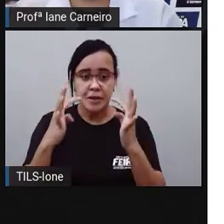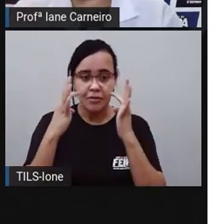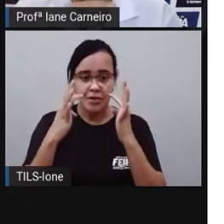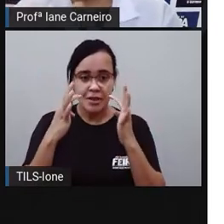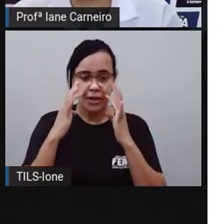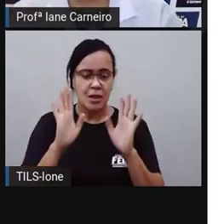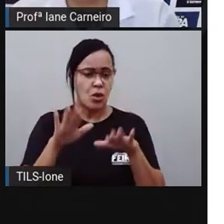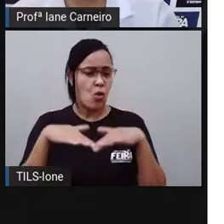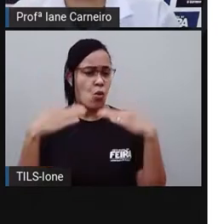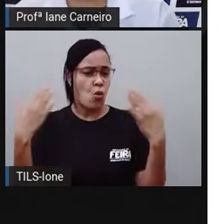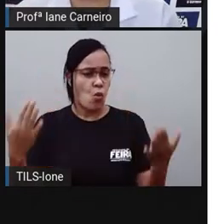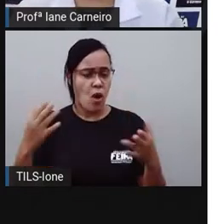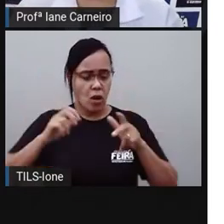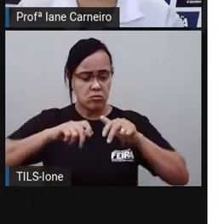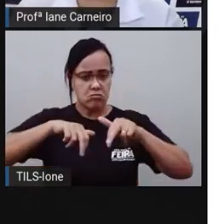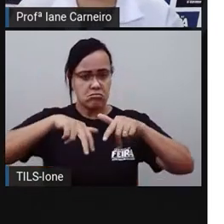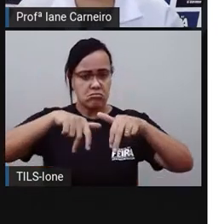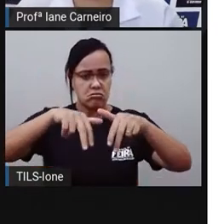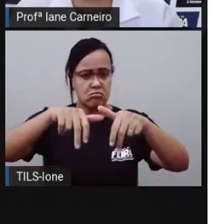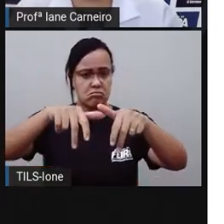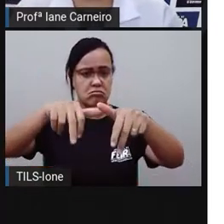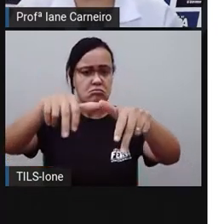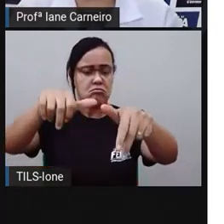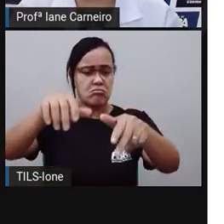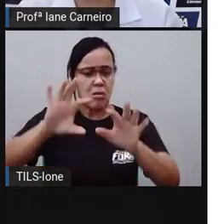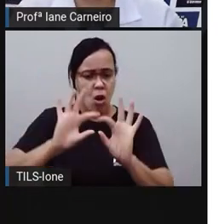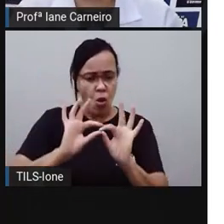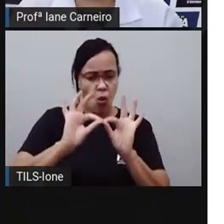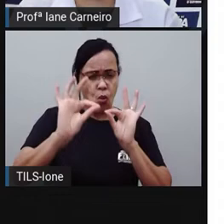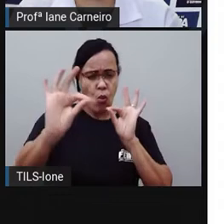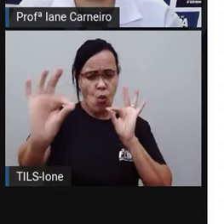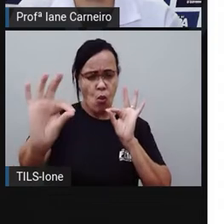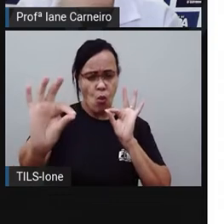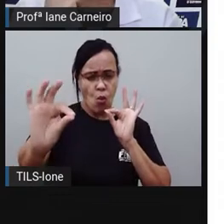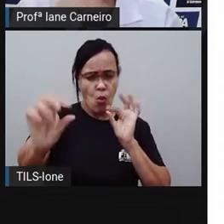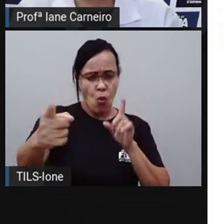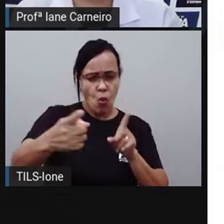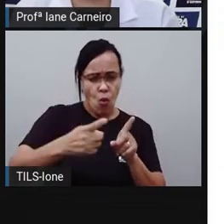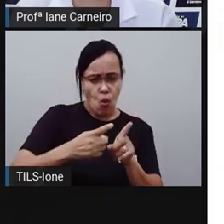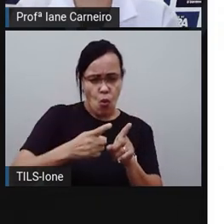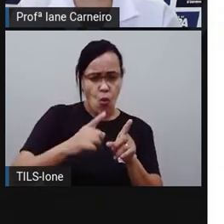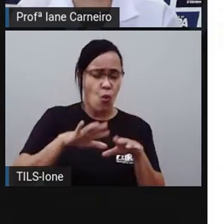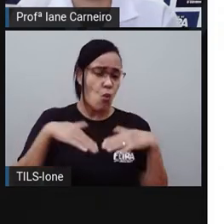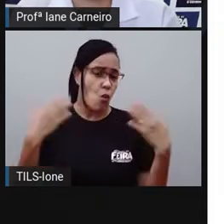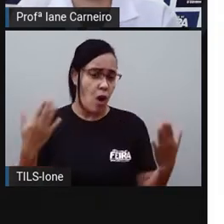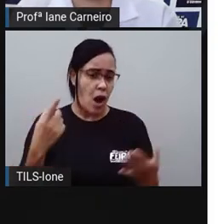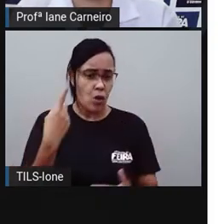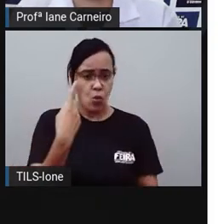caminhos é mais curto? É o 1 ou é o 2?